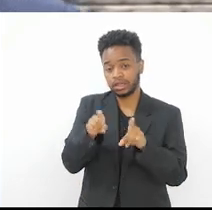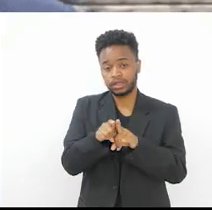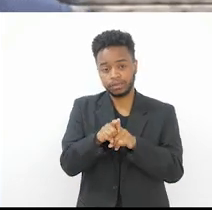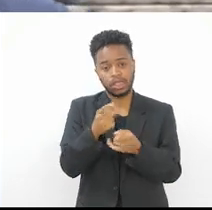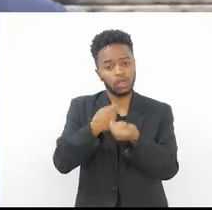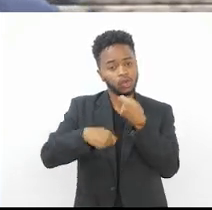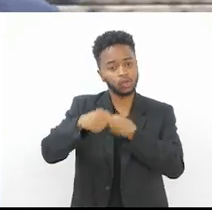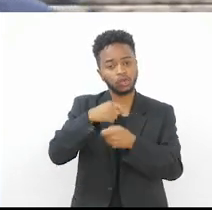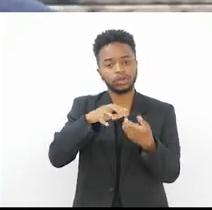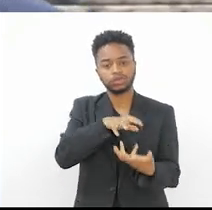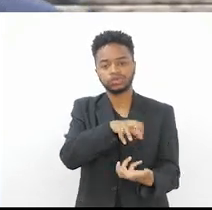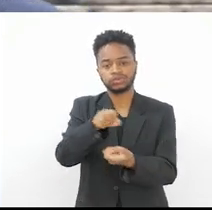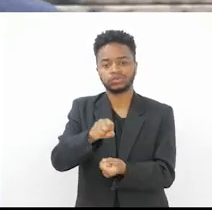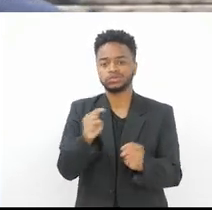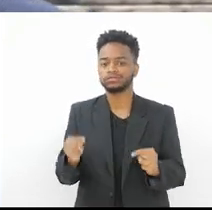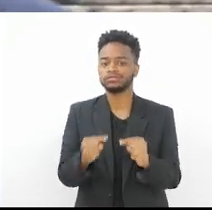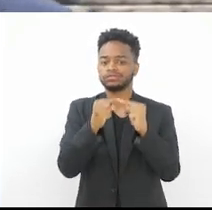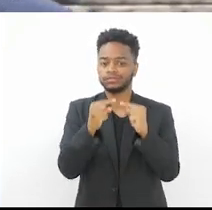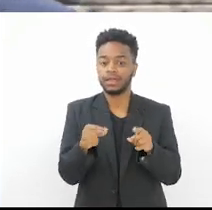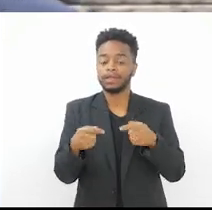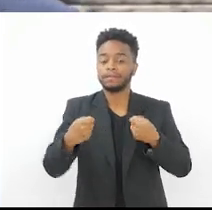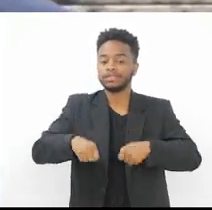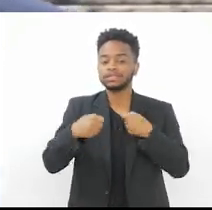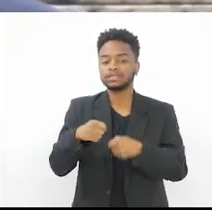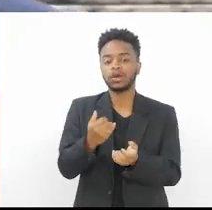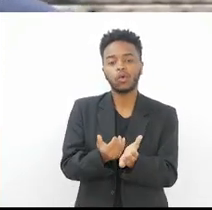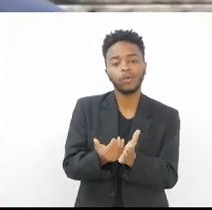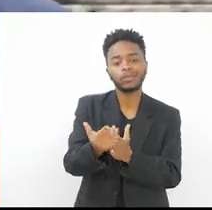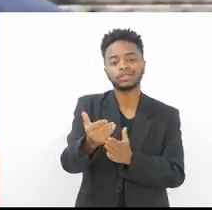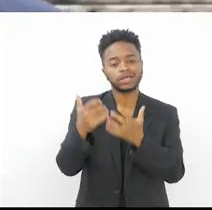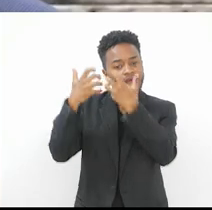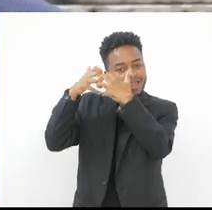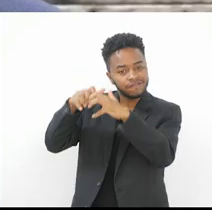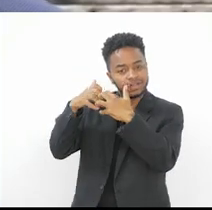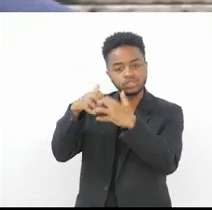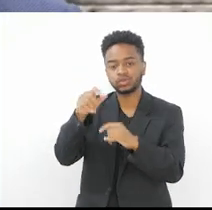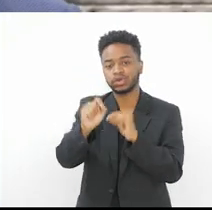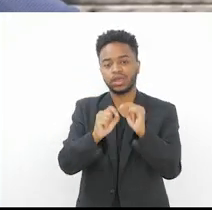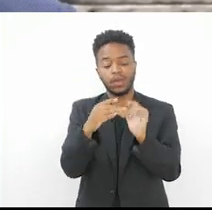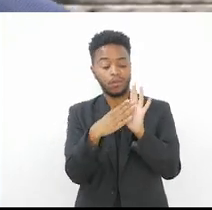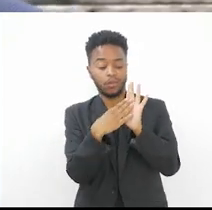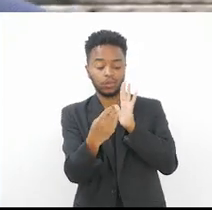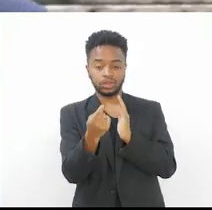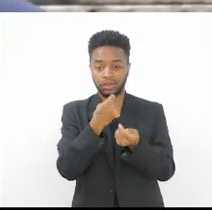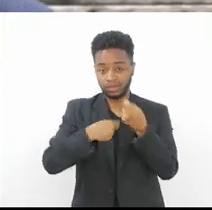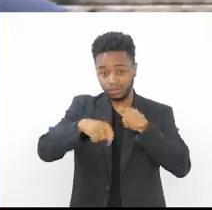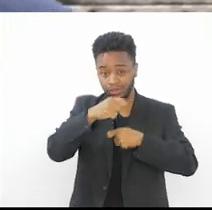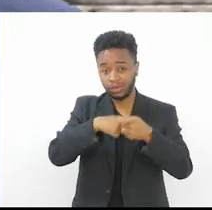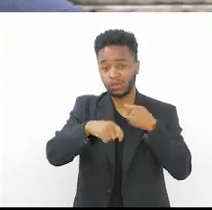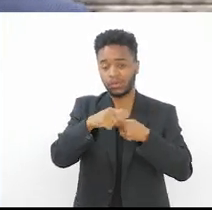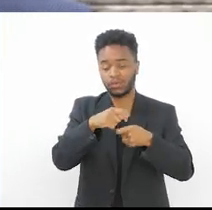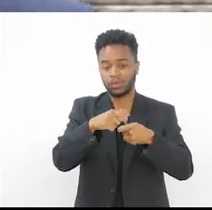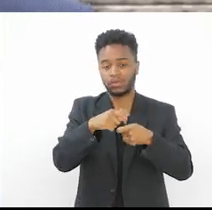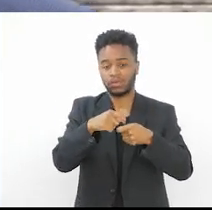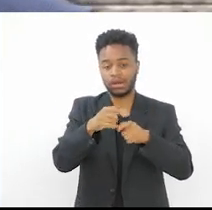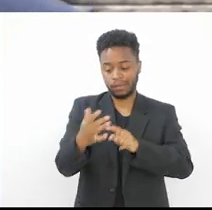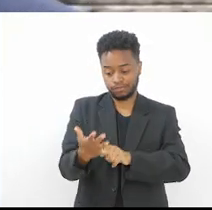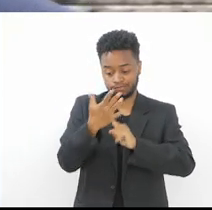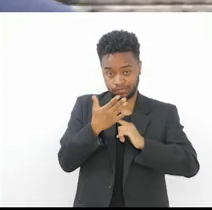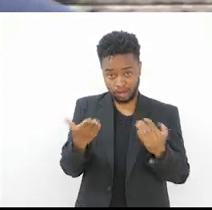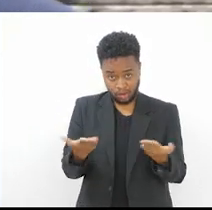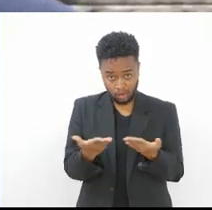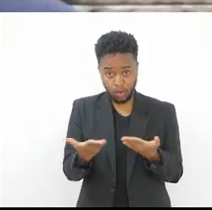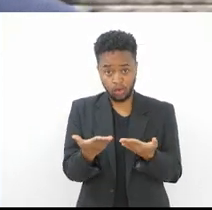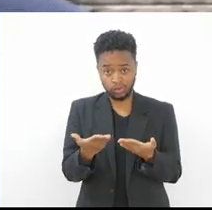que pensar numa economia mais sustentável. A gente tem que começar a refletir que o modelo econômico que a gente, que nos